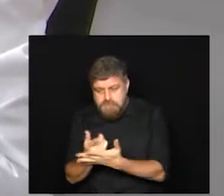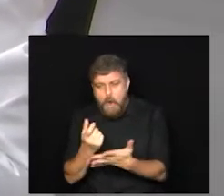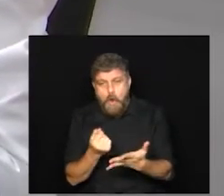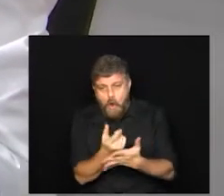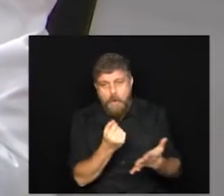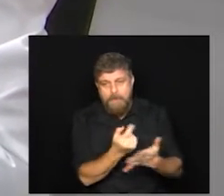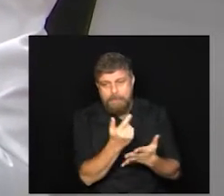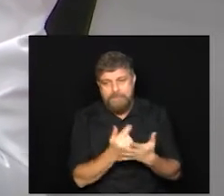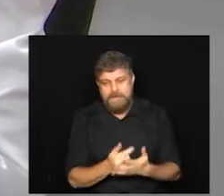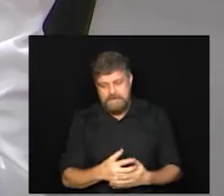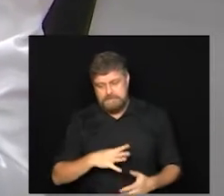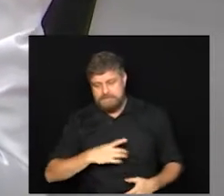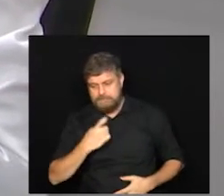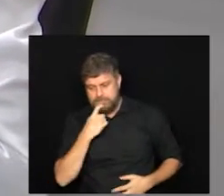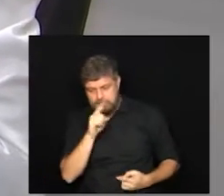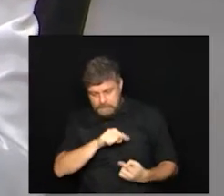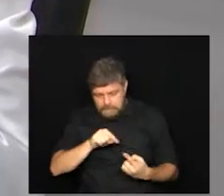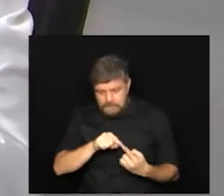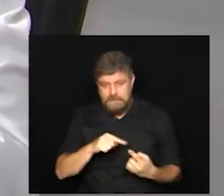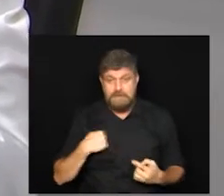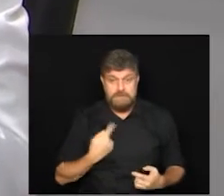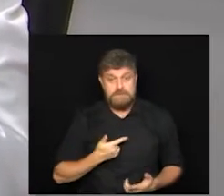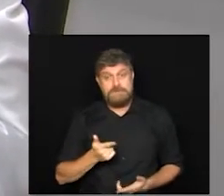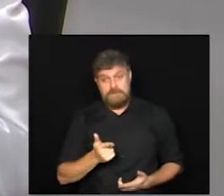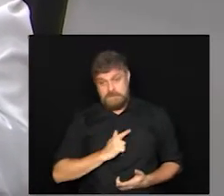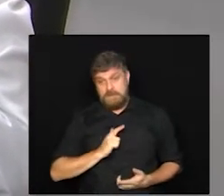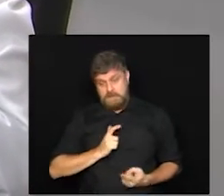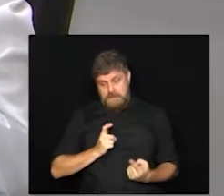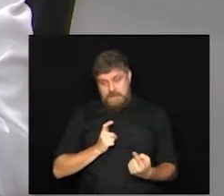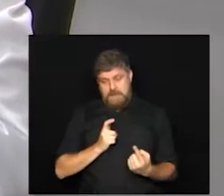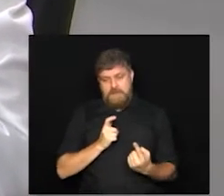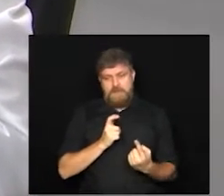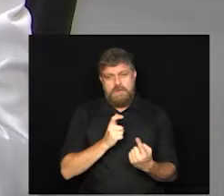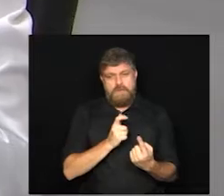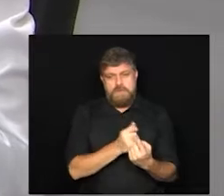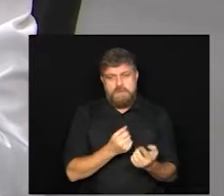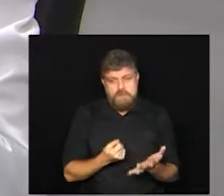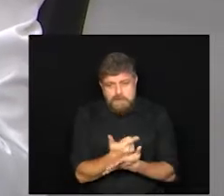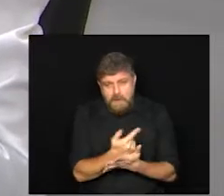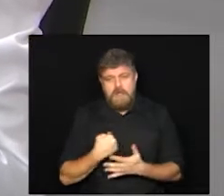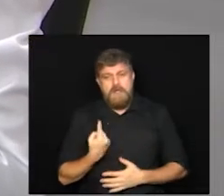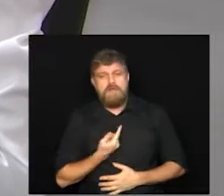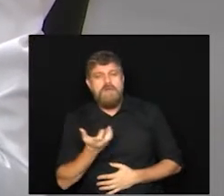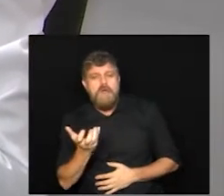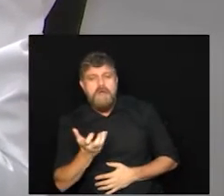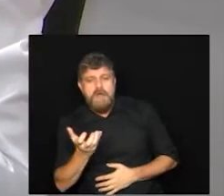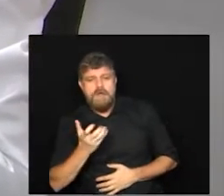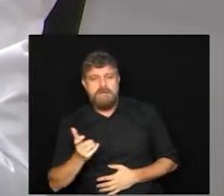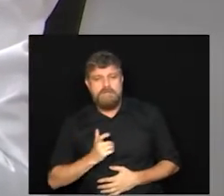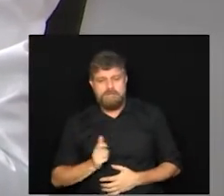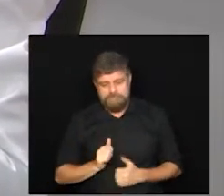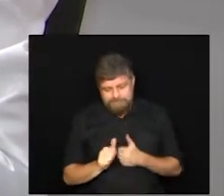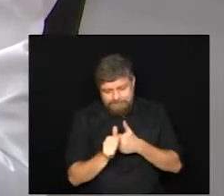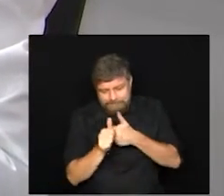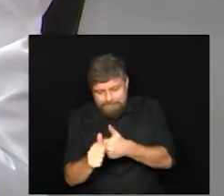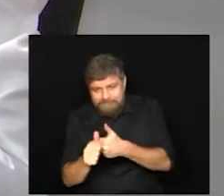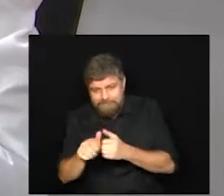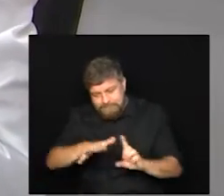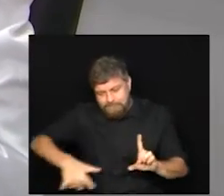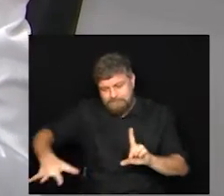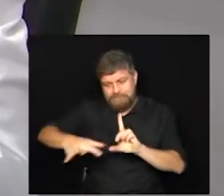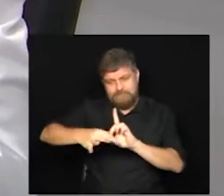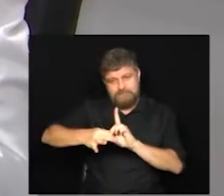de vacinas, para que o município possa comprar essas vacinas. Então, é isso. Nós queremos estar próximos, estar ajudando